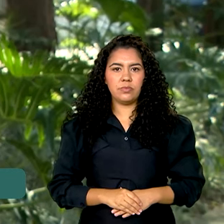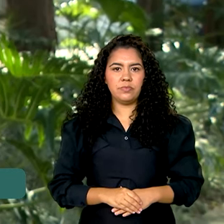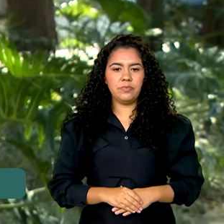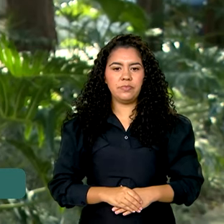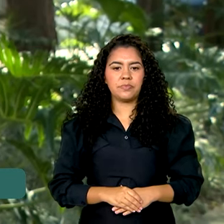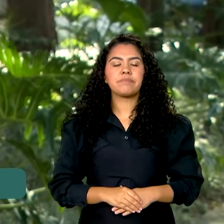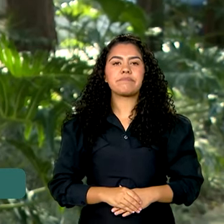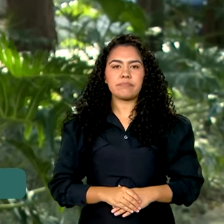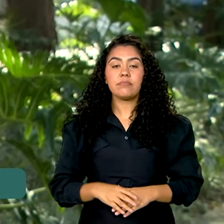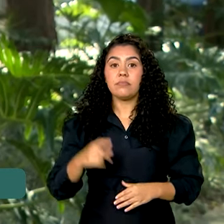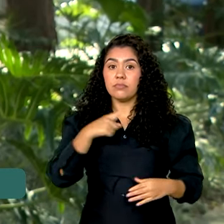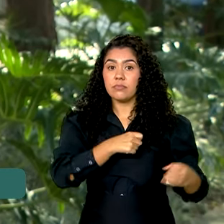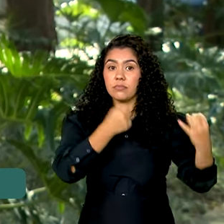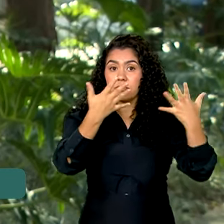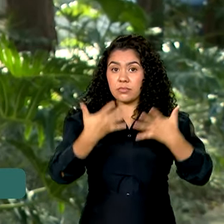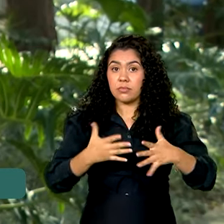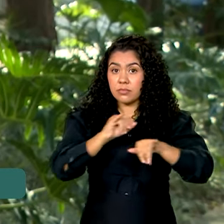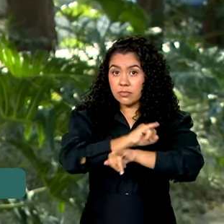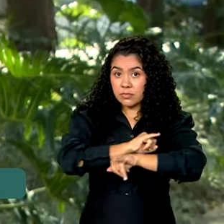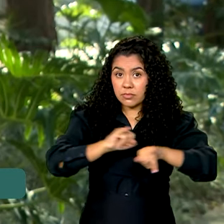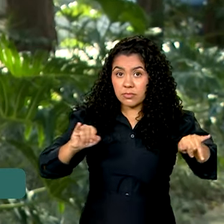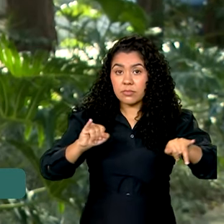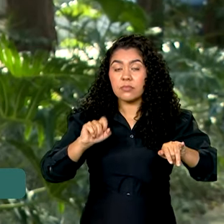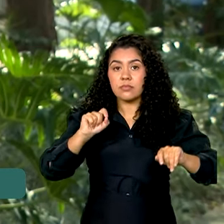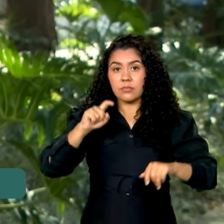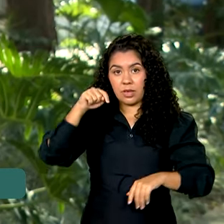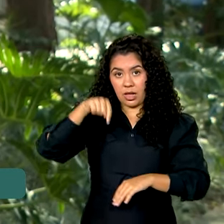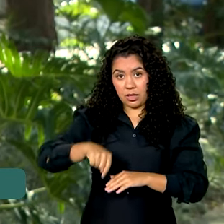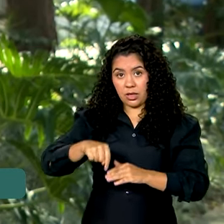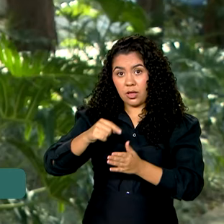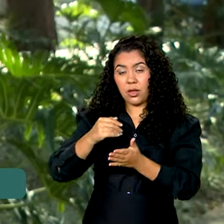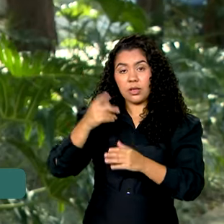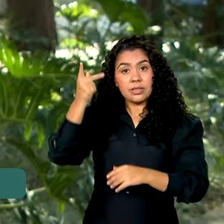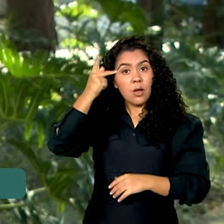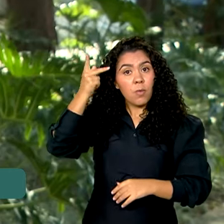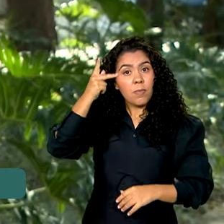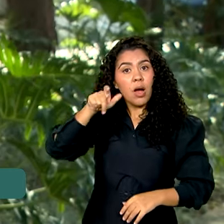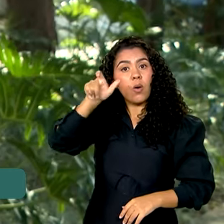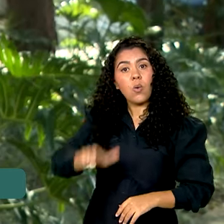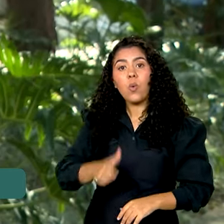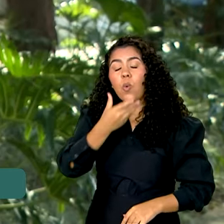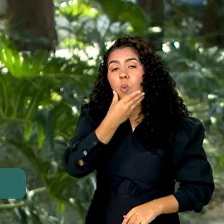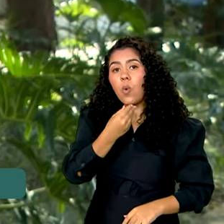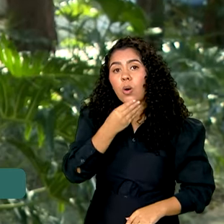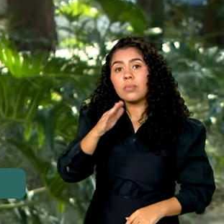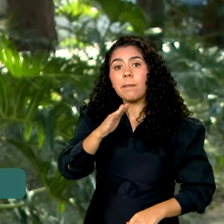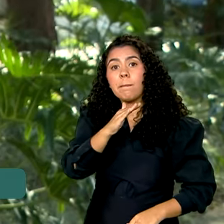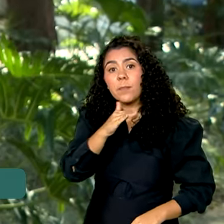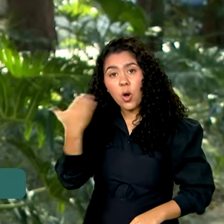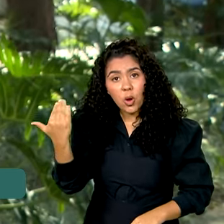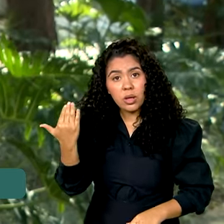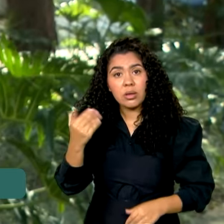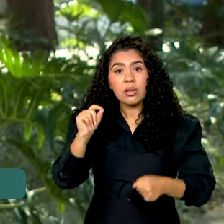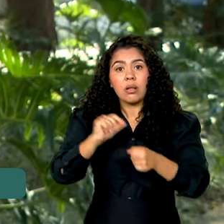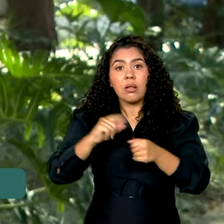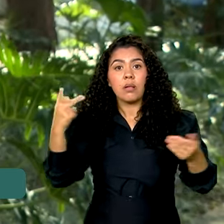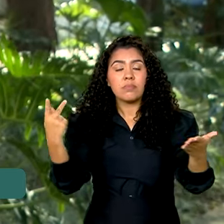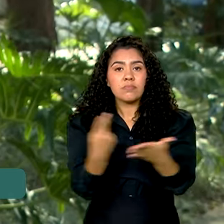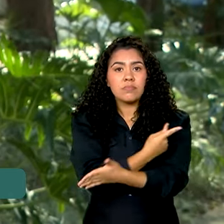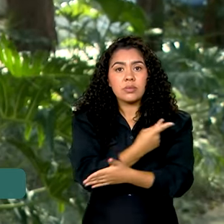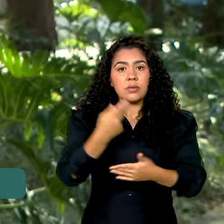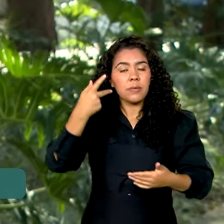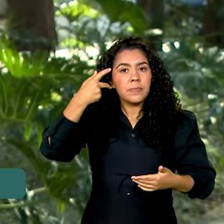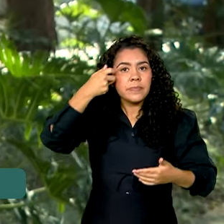A gente lembra que no início deste mês, aqui em São Paulo, um homem morreu depois de realizar um peeling de fenol.